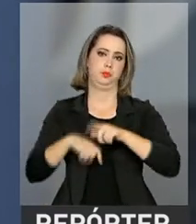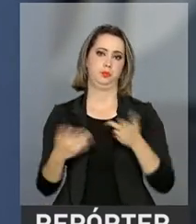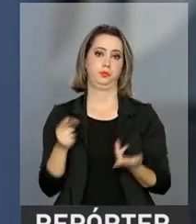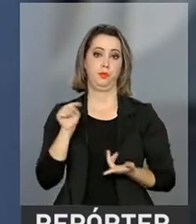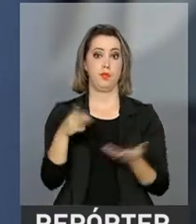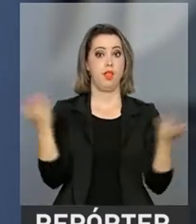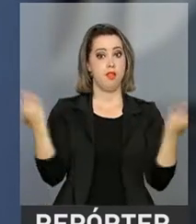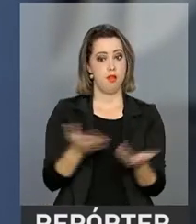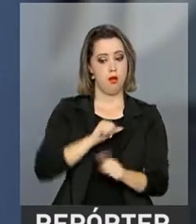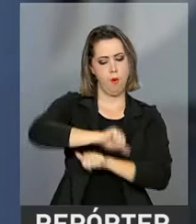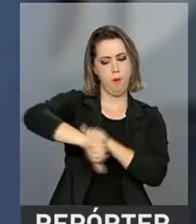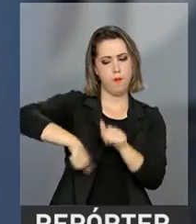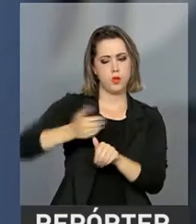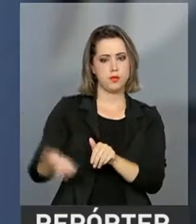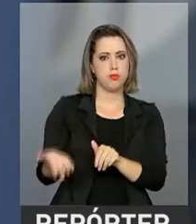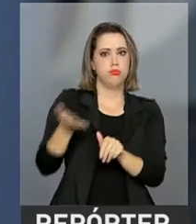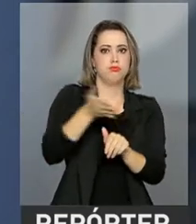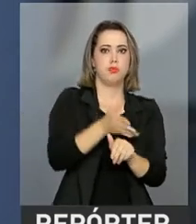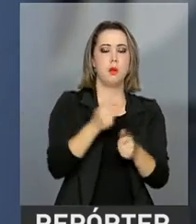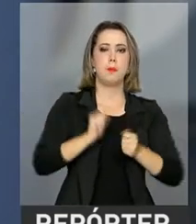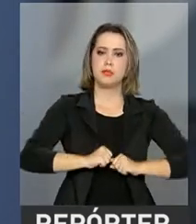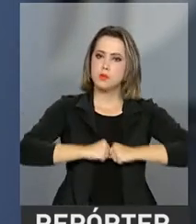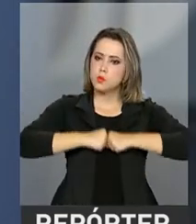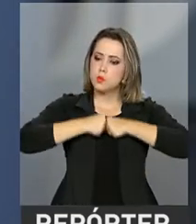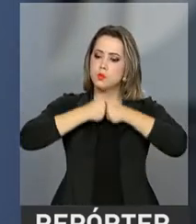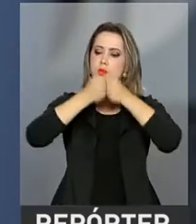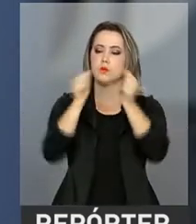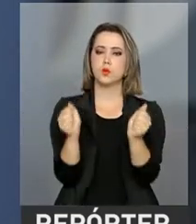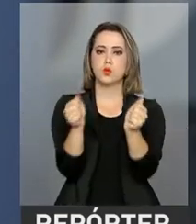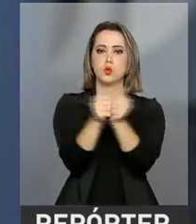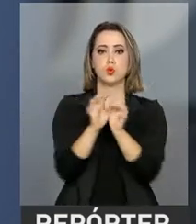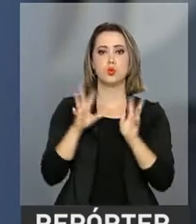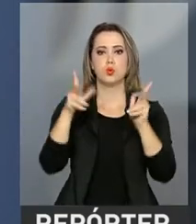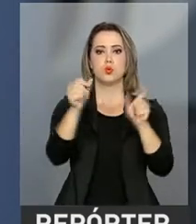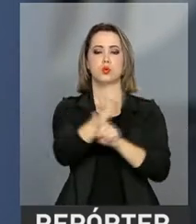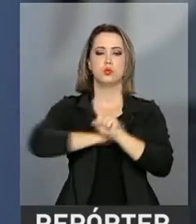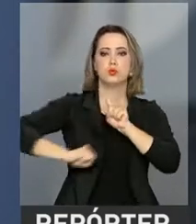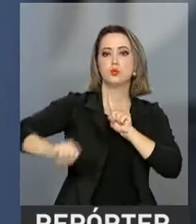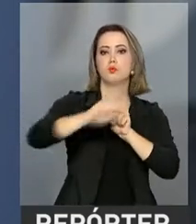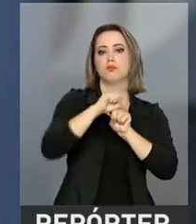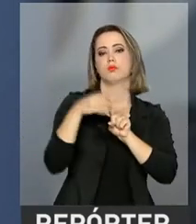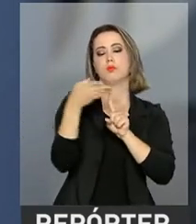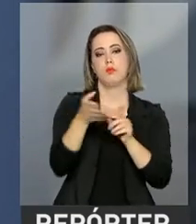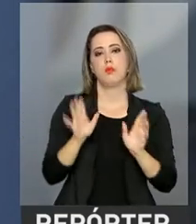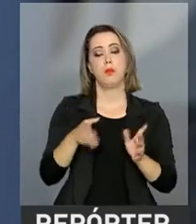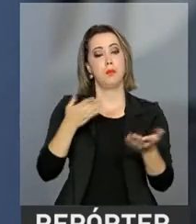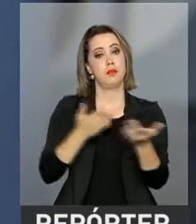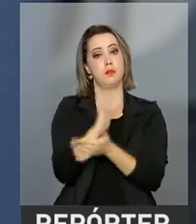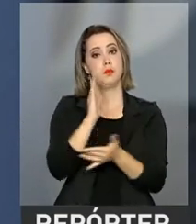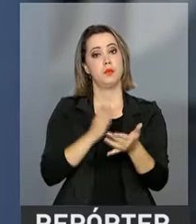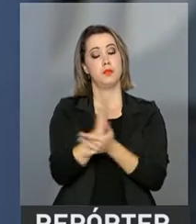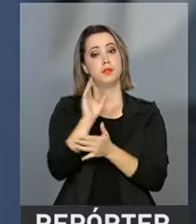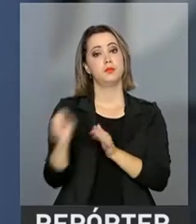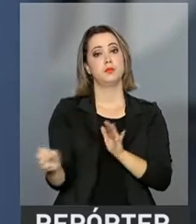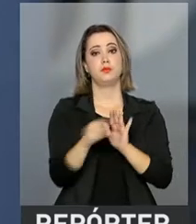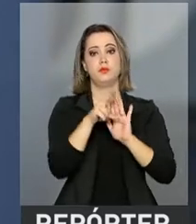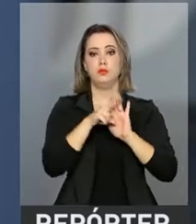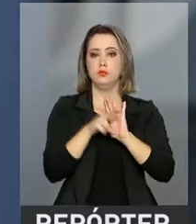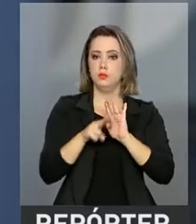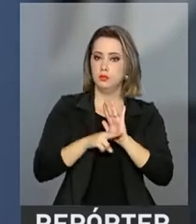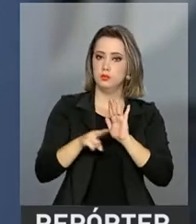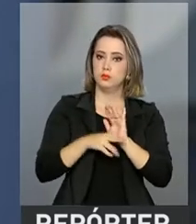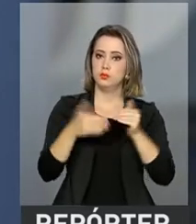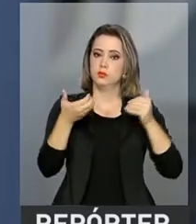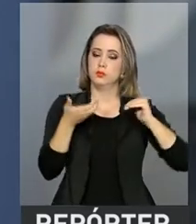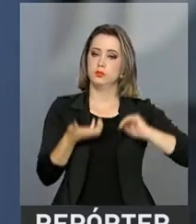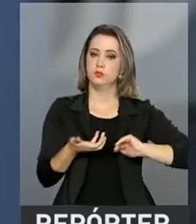e que, neste momento, é necessário um esforço conjunto de toda a sociedade para aprovação de reformas que estão no Congresso